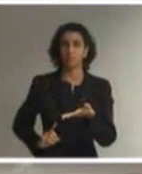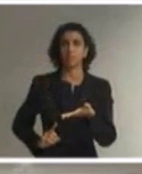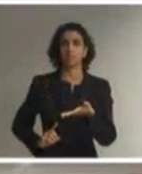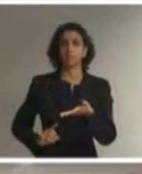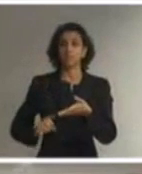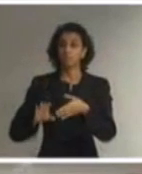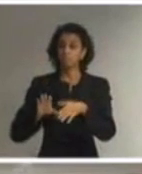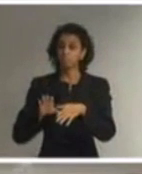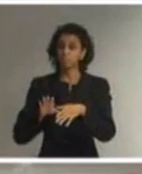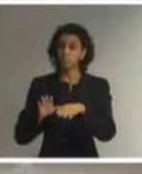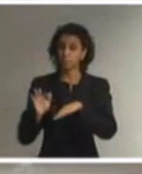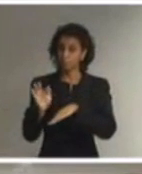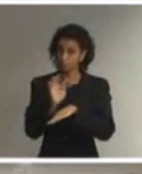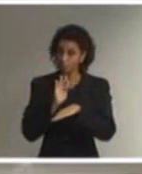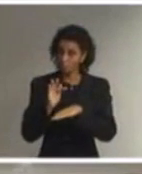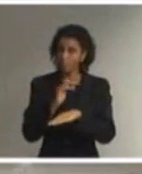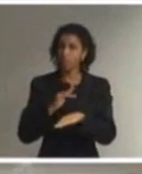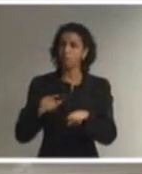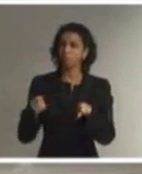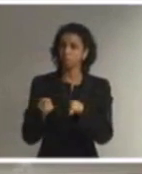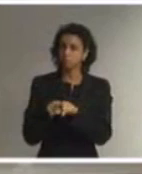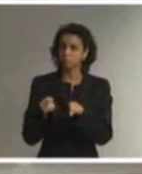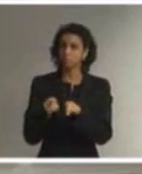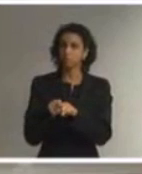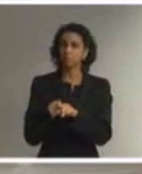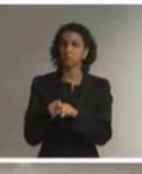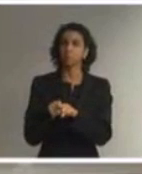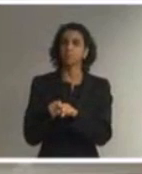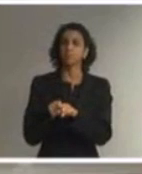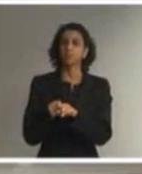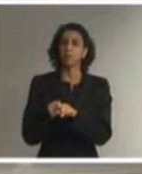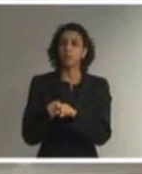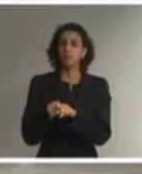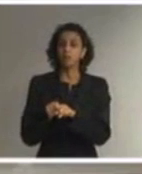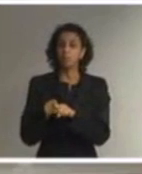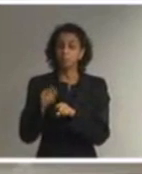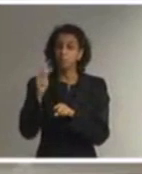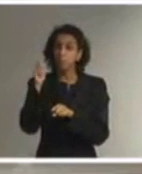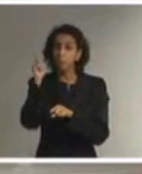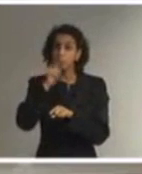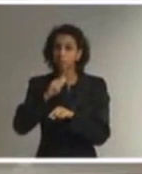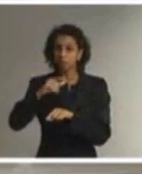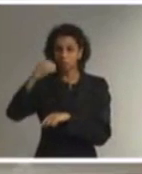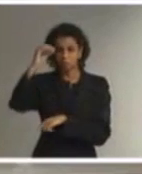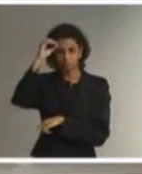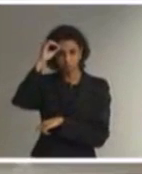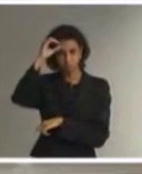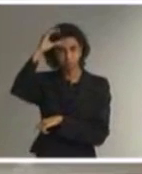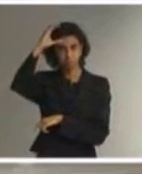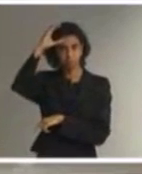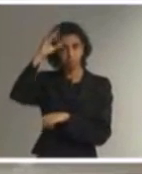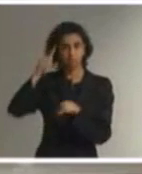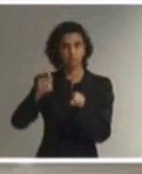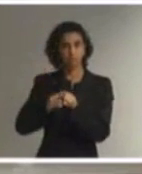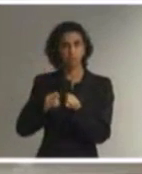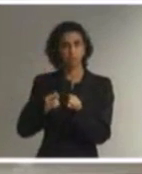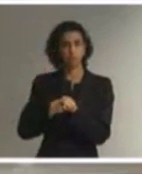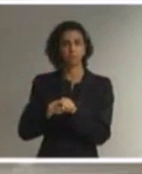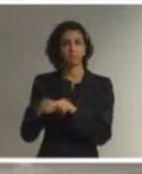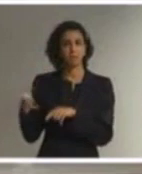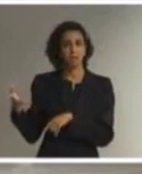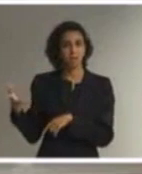formal e sistematizado, a aquisição de conhecimentos e habilidades